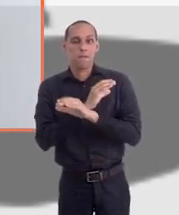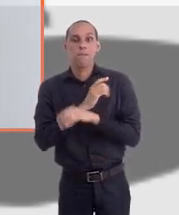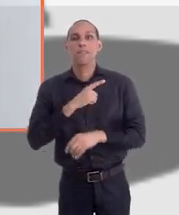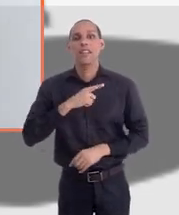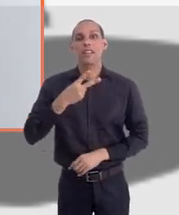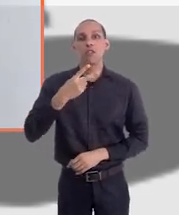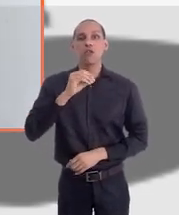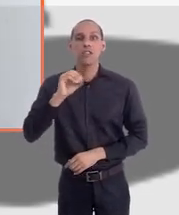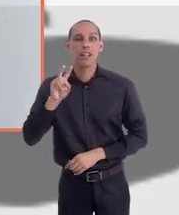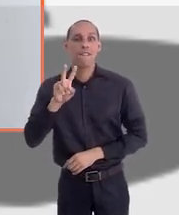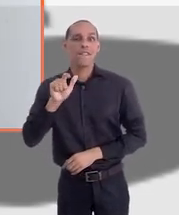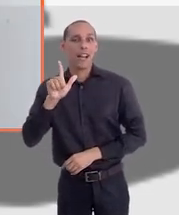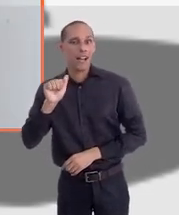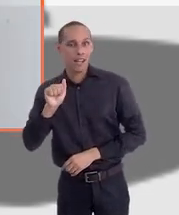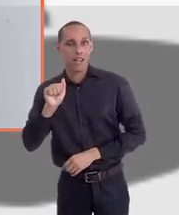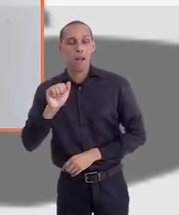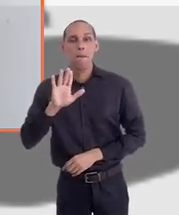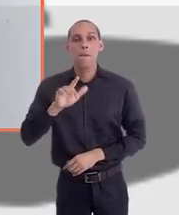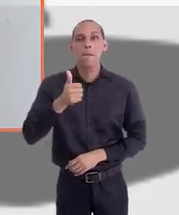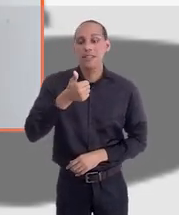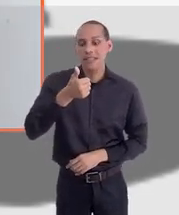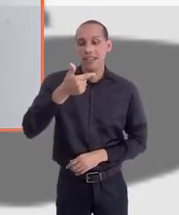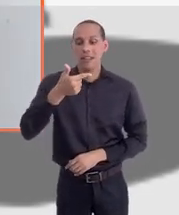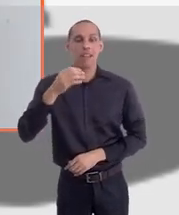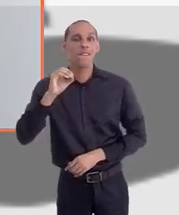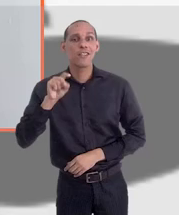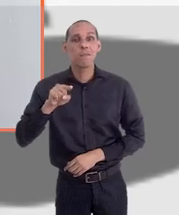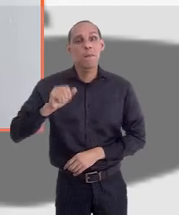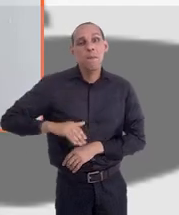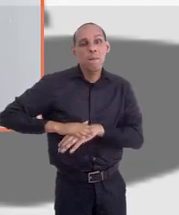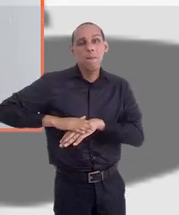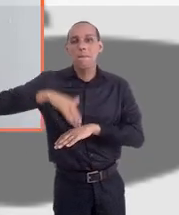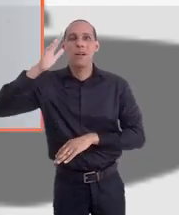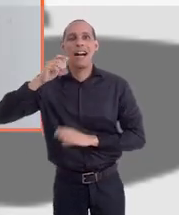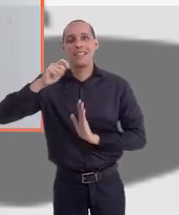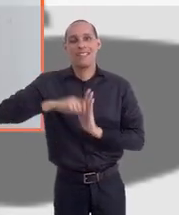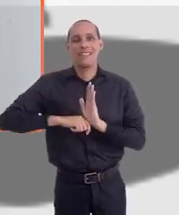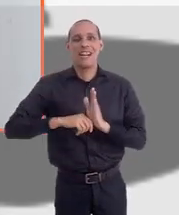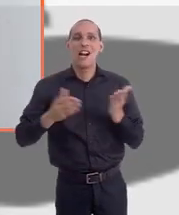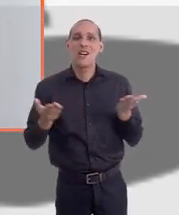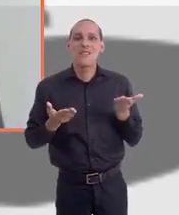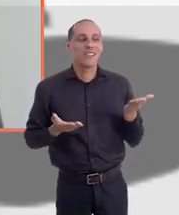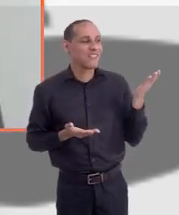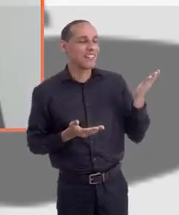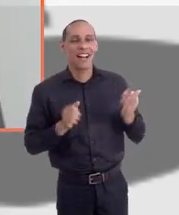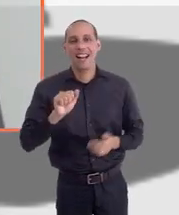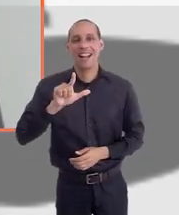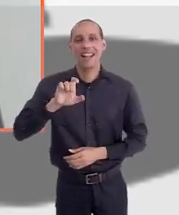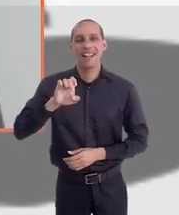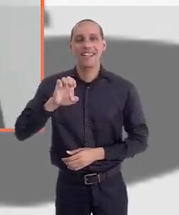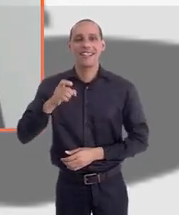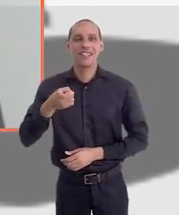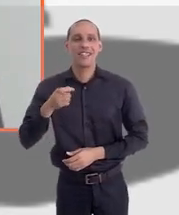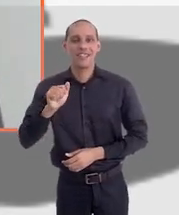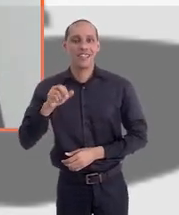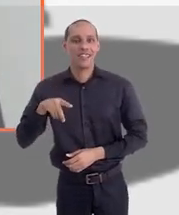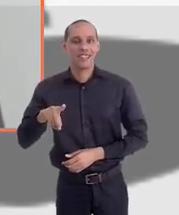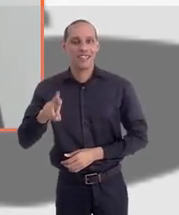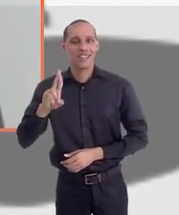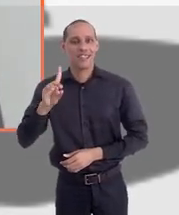200 vagas e são mais de 120 mil inscritos. Eu recebo no programa de hoje Alexandre Prado,